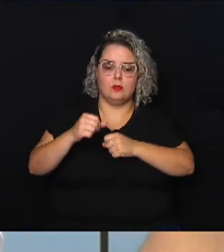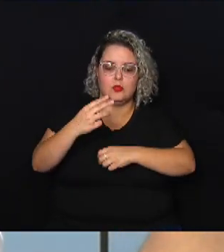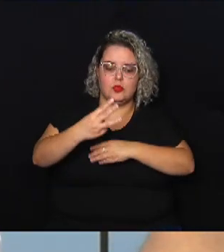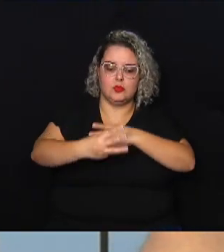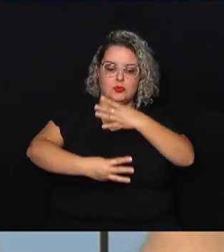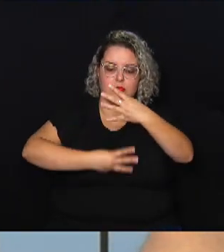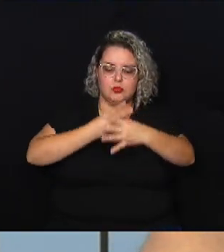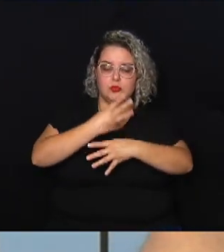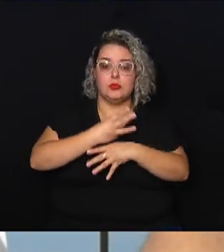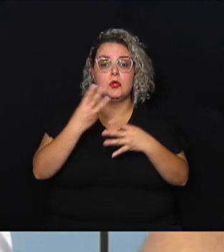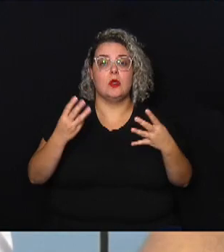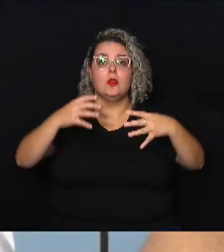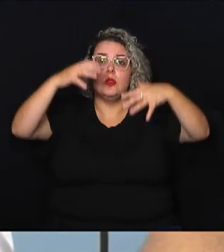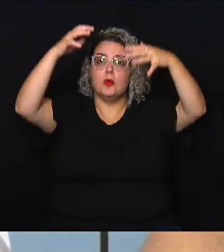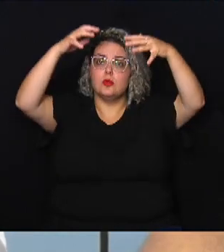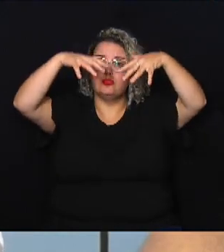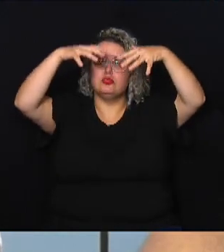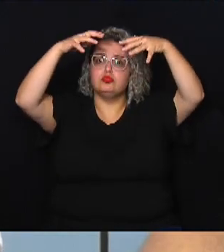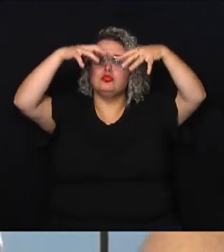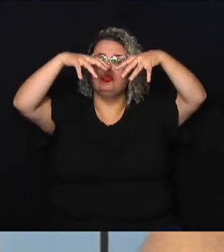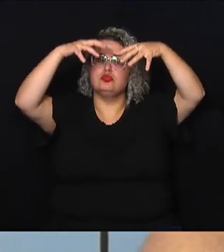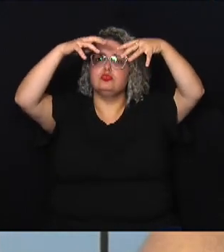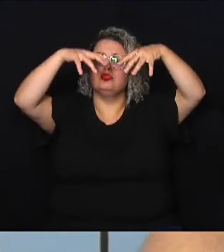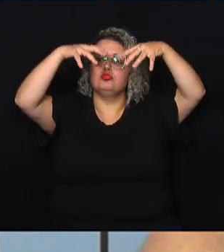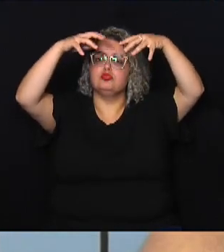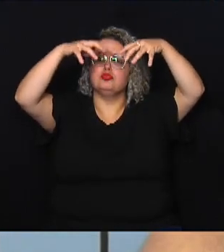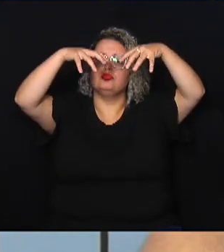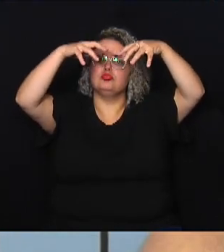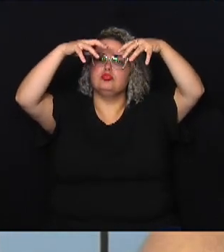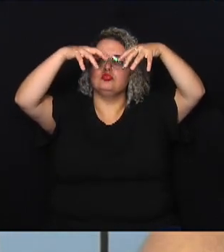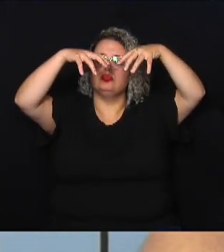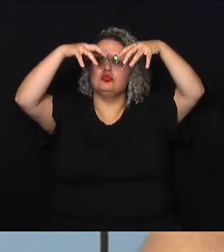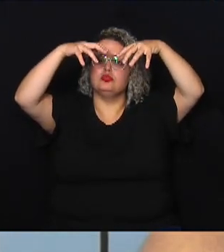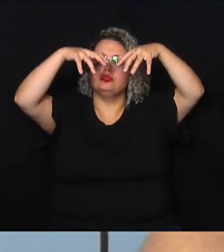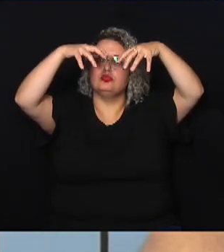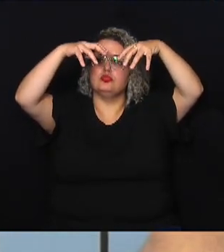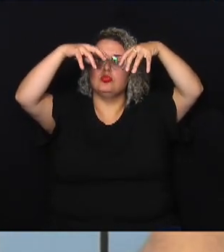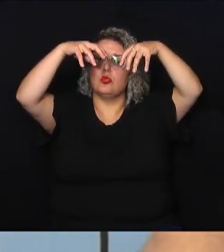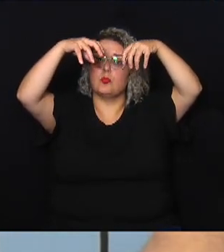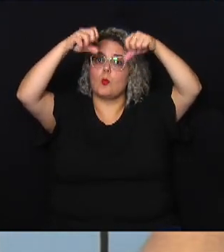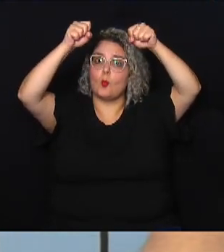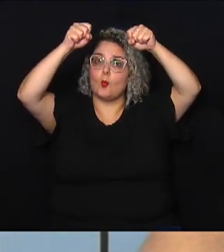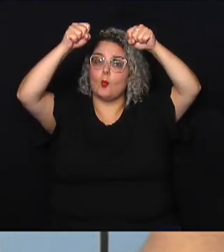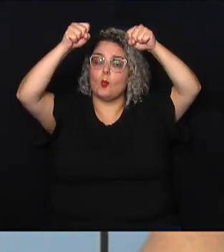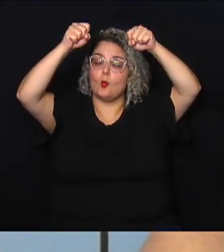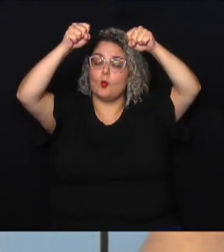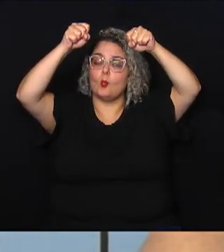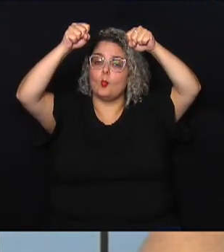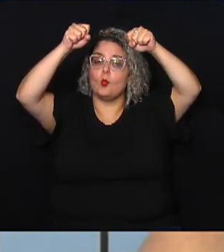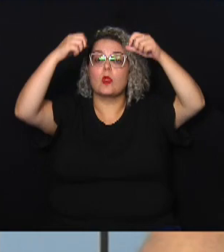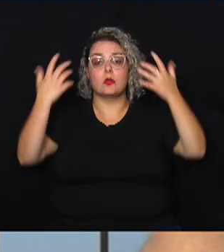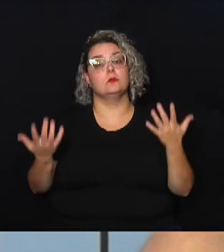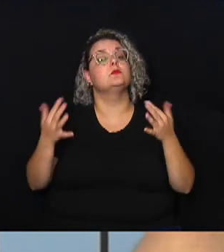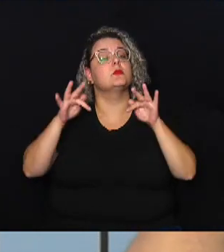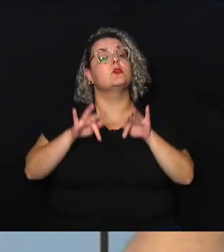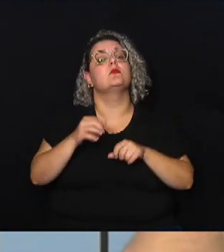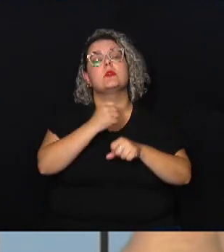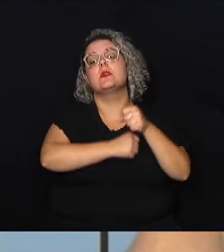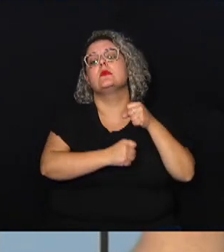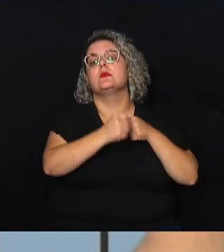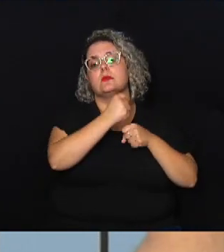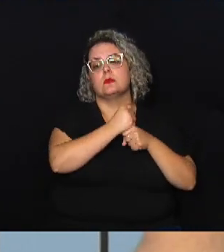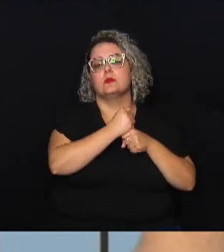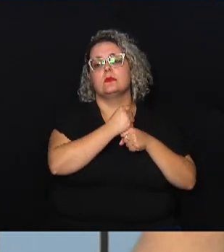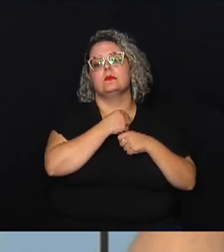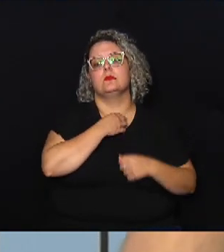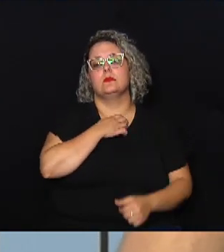chuvas vão diminuir vai vir a estiagem como já foi falado né no meio do ano e no final do ano que vem no final do ano